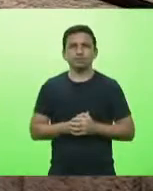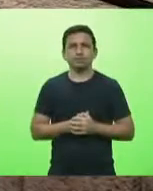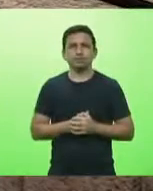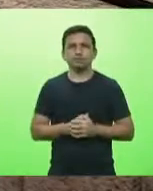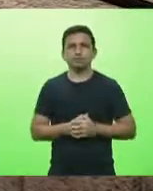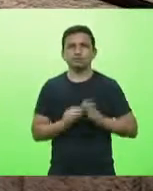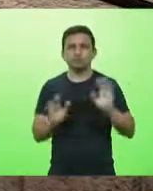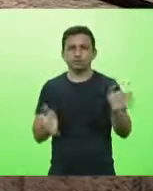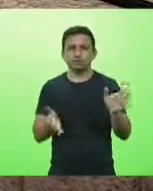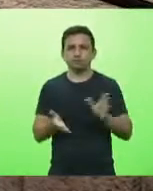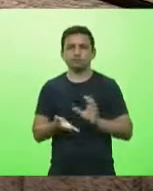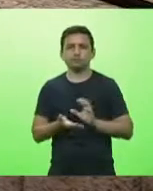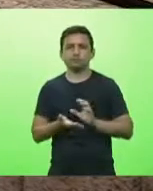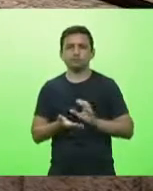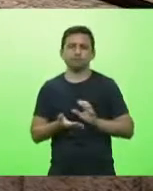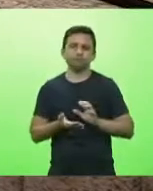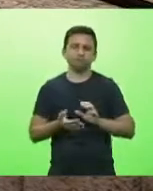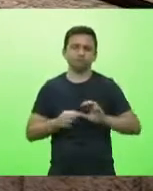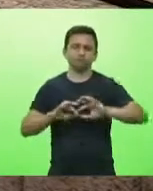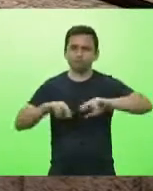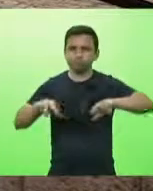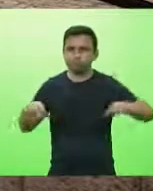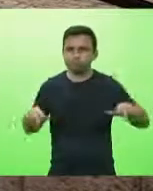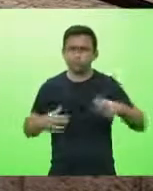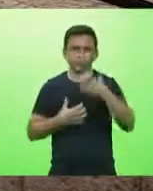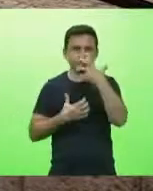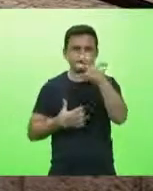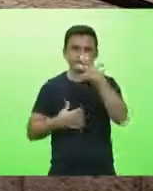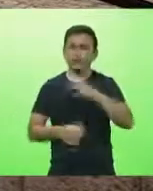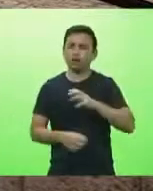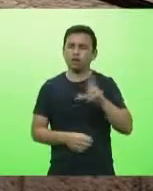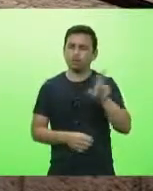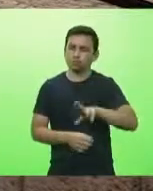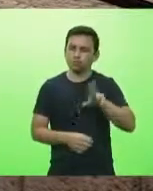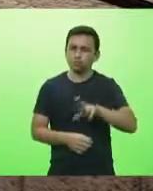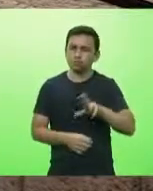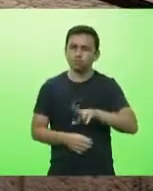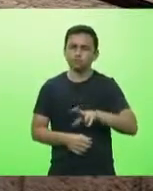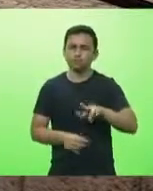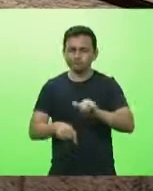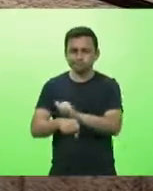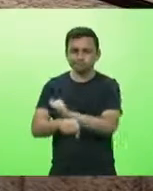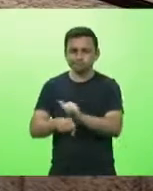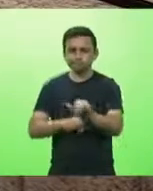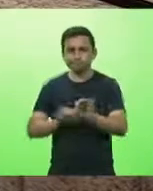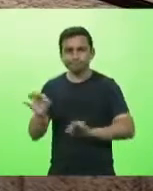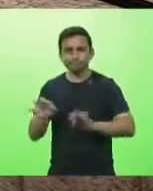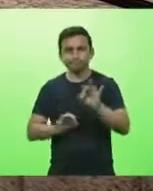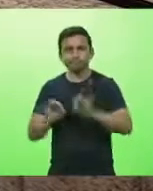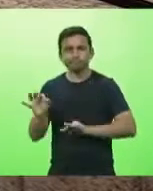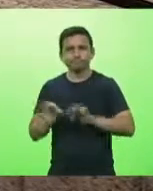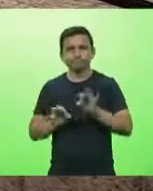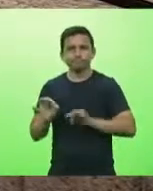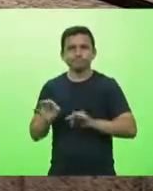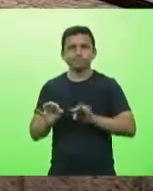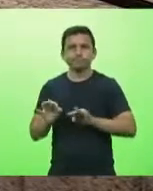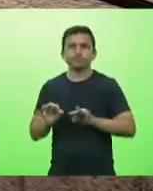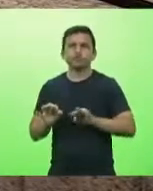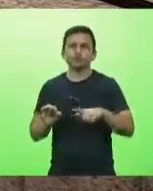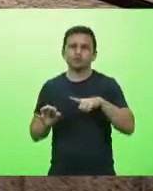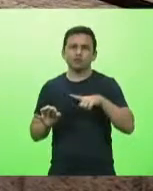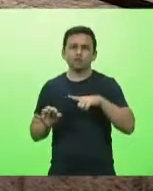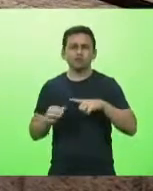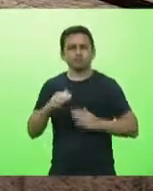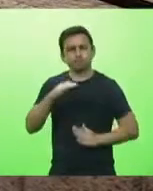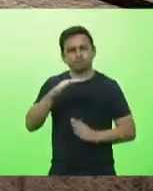insumos respiradores nós podemos fazer o emergencial e o estratégico os órgãos abertos com limitação e